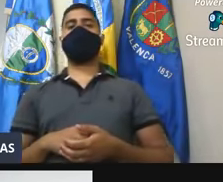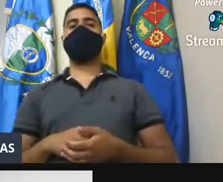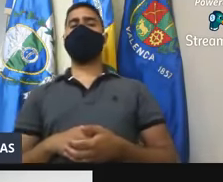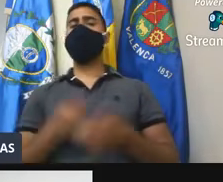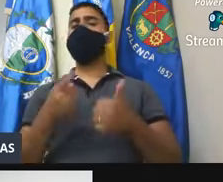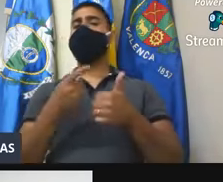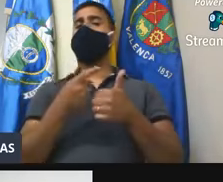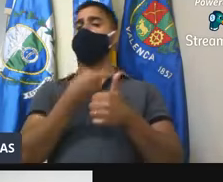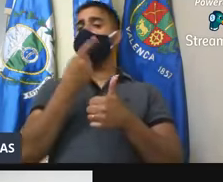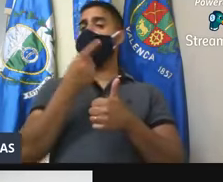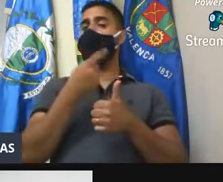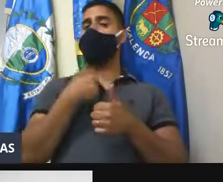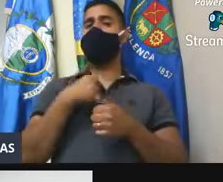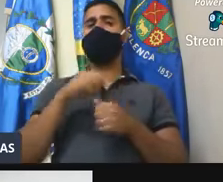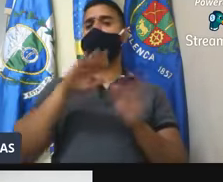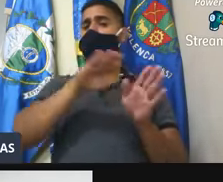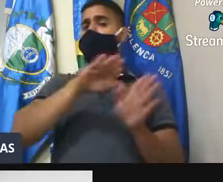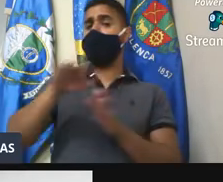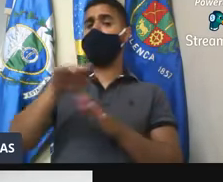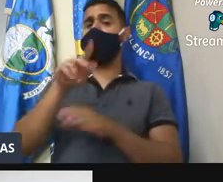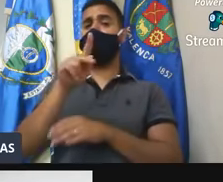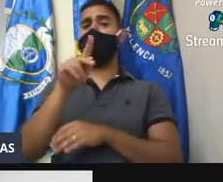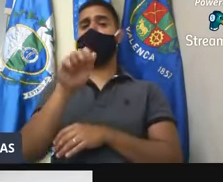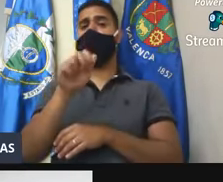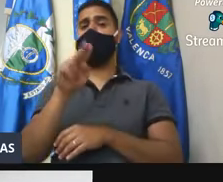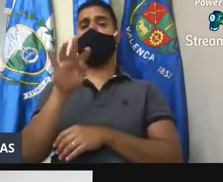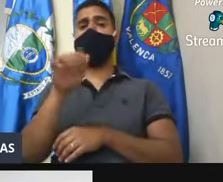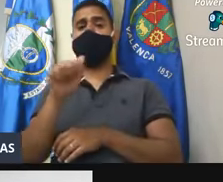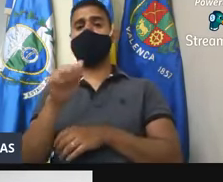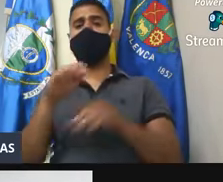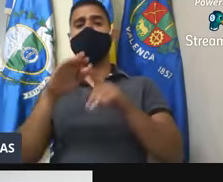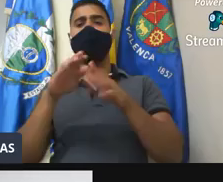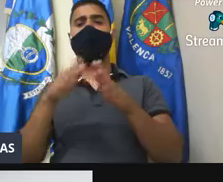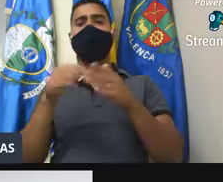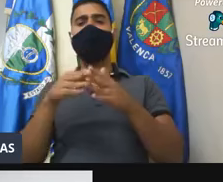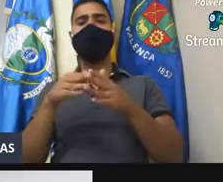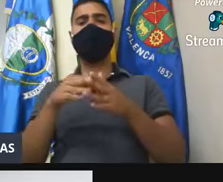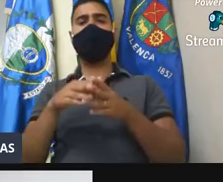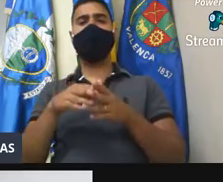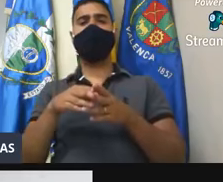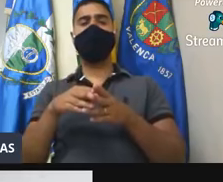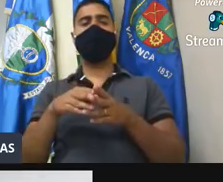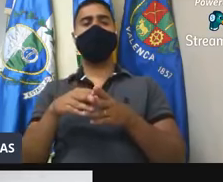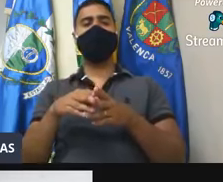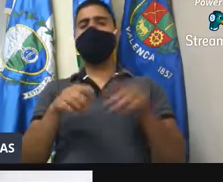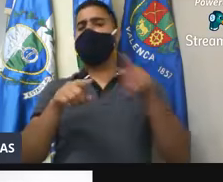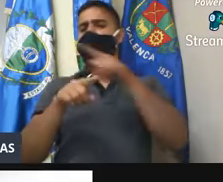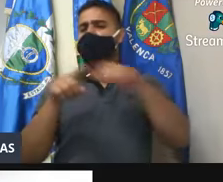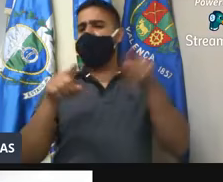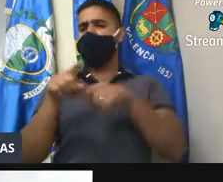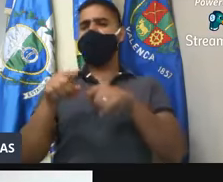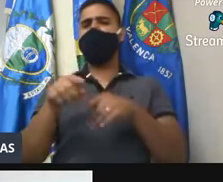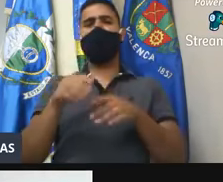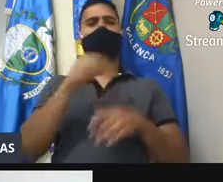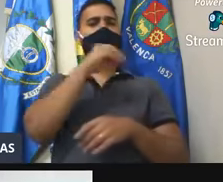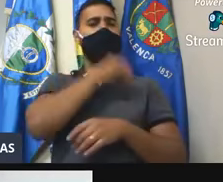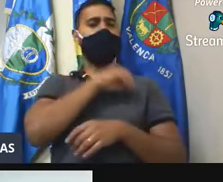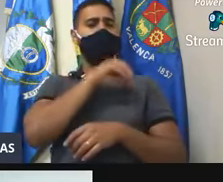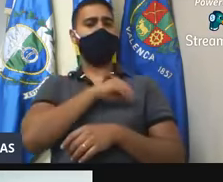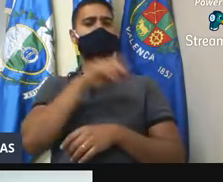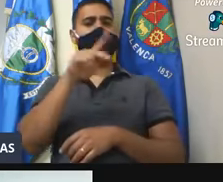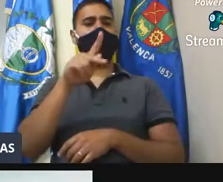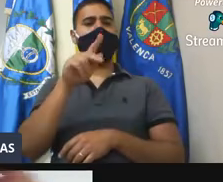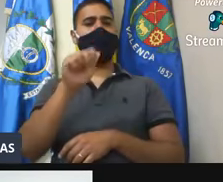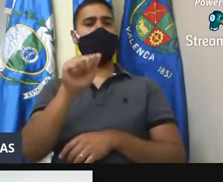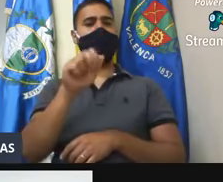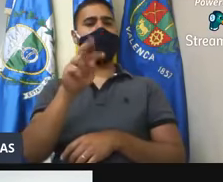Primeiro, a retirada de pauta do pedido de suspensão de pagamento do patronal junto ao